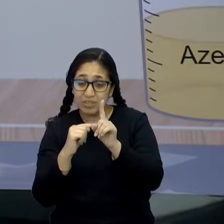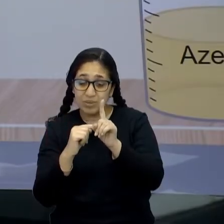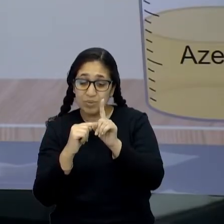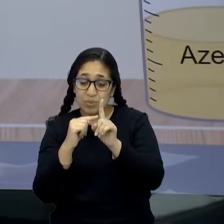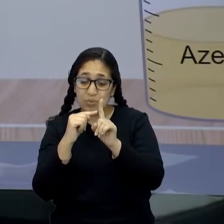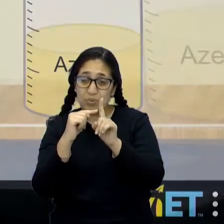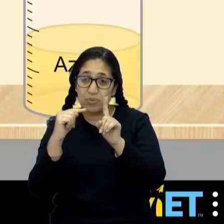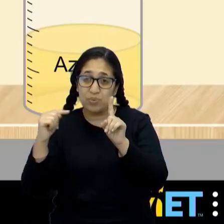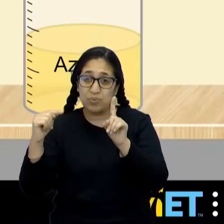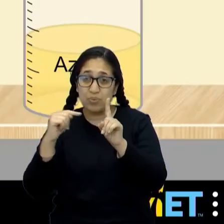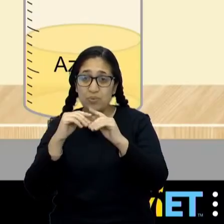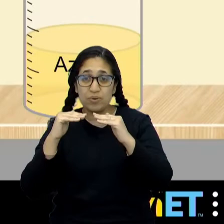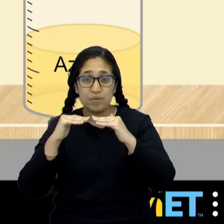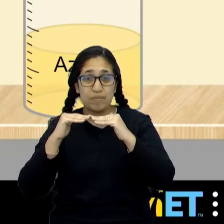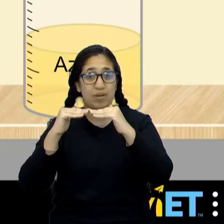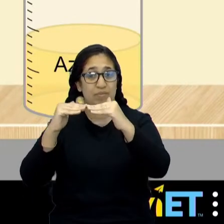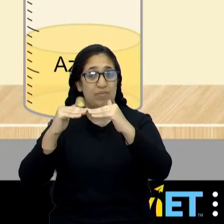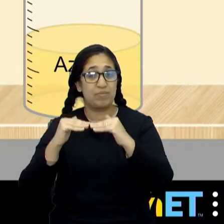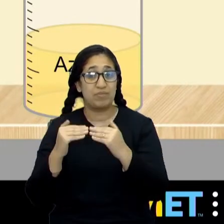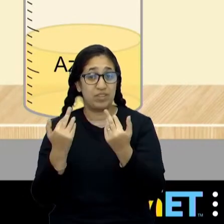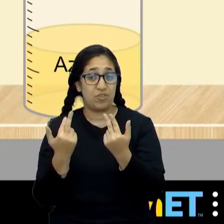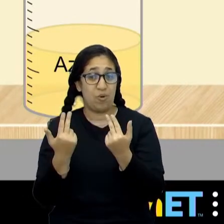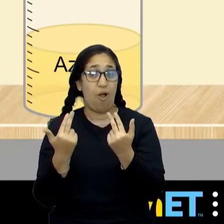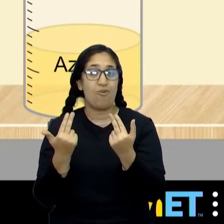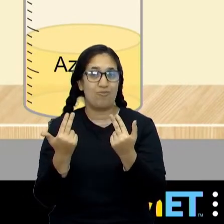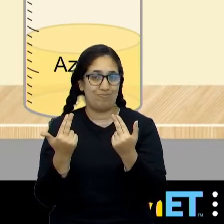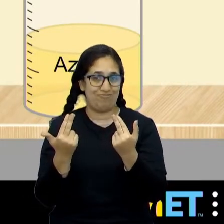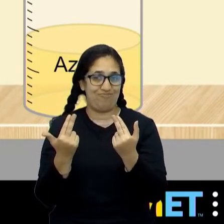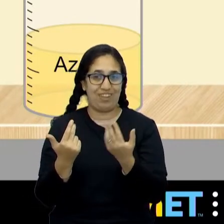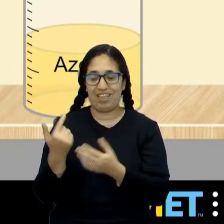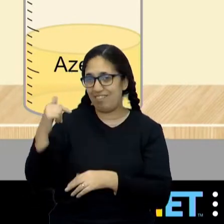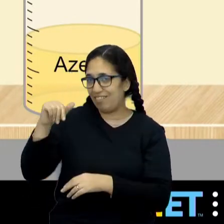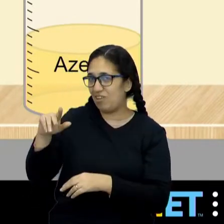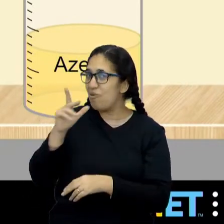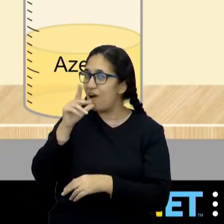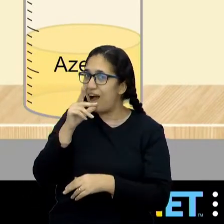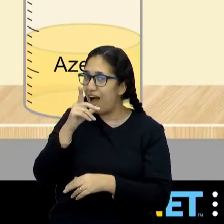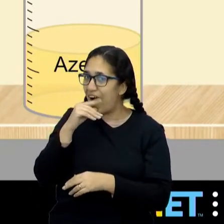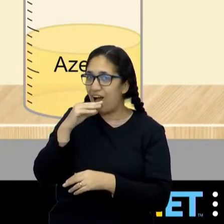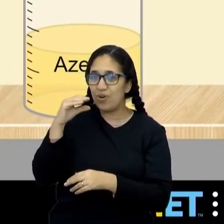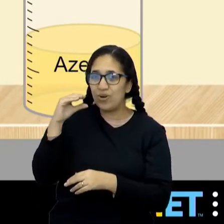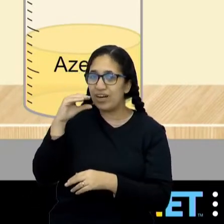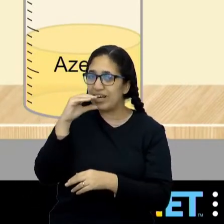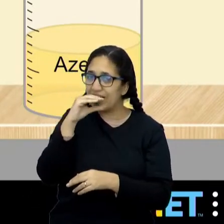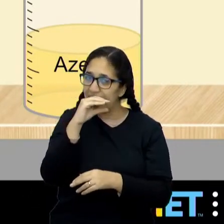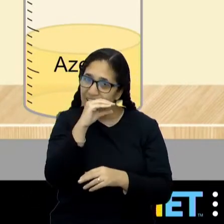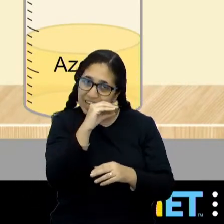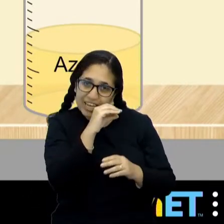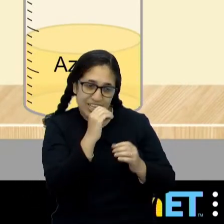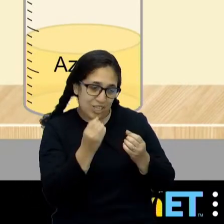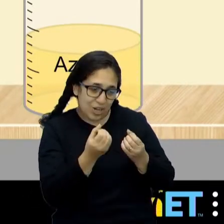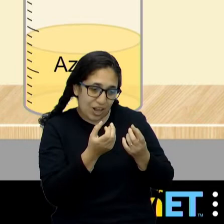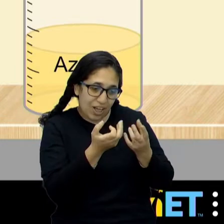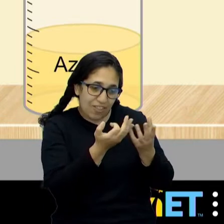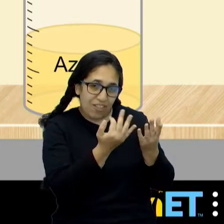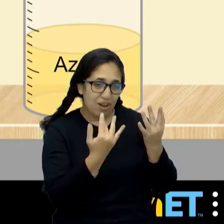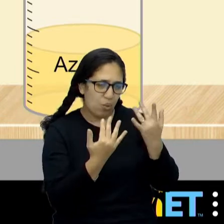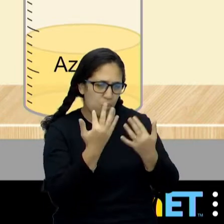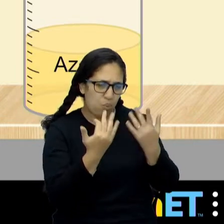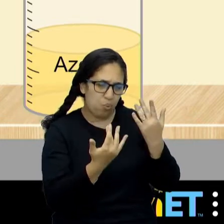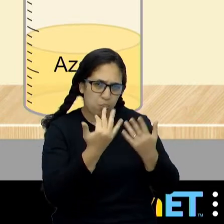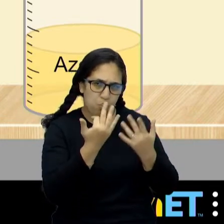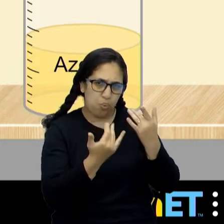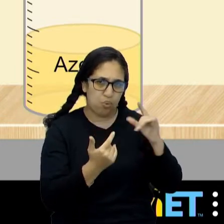assumem a mesma temperatura. Quer dizer, a água que tava mais quente oferece o calor que ela tem, ela tá mais agitada,